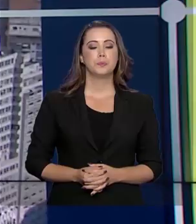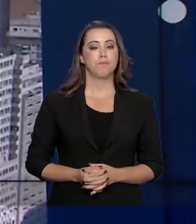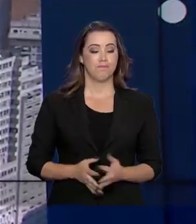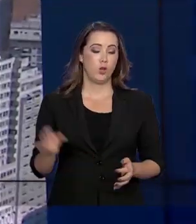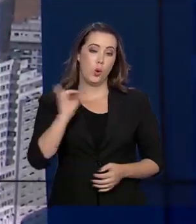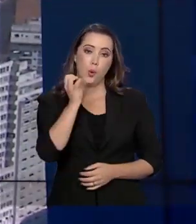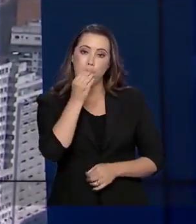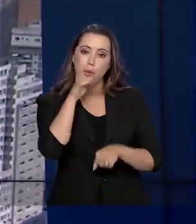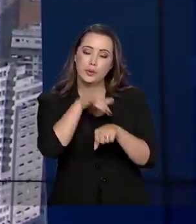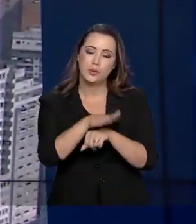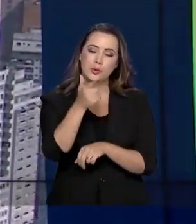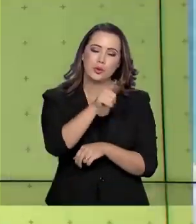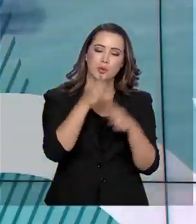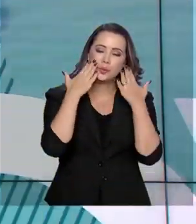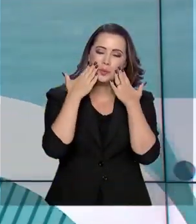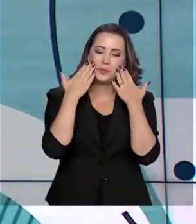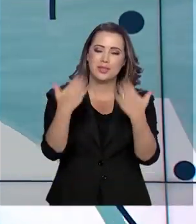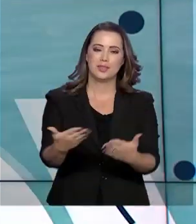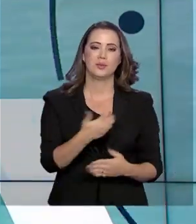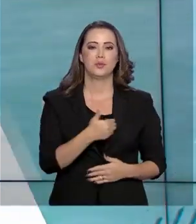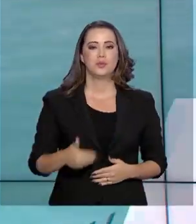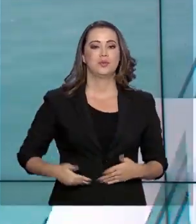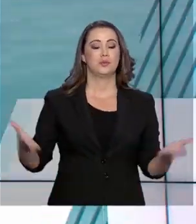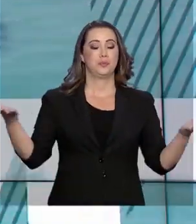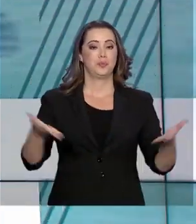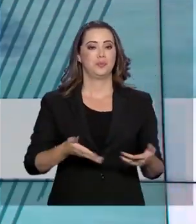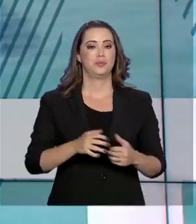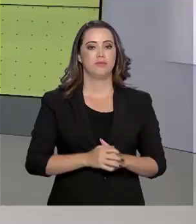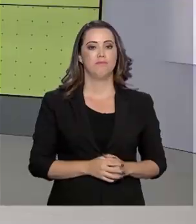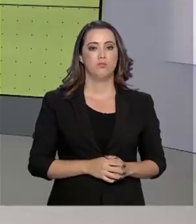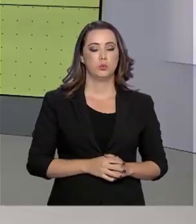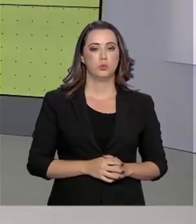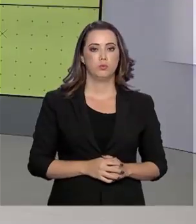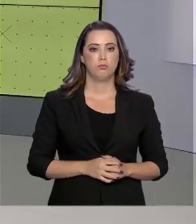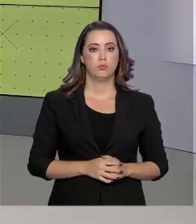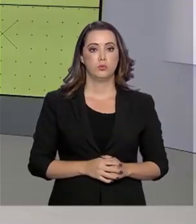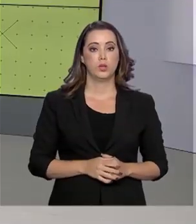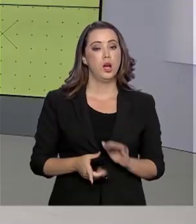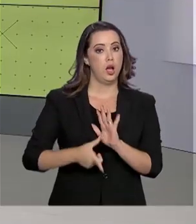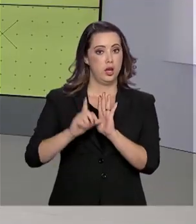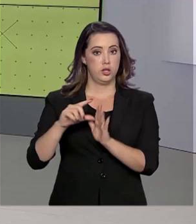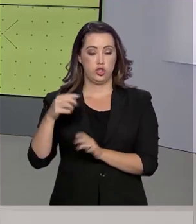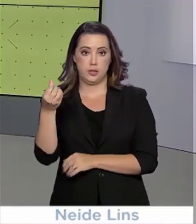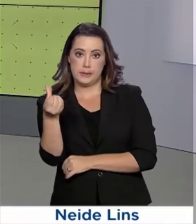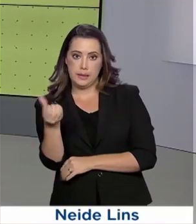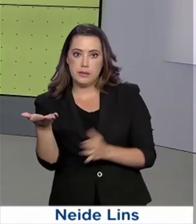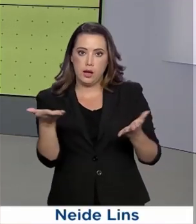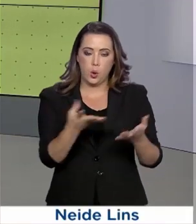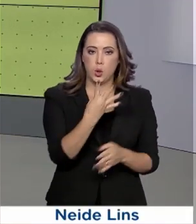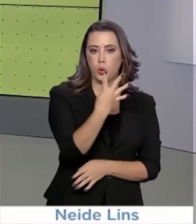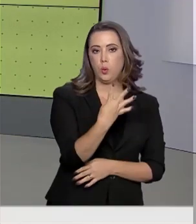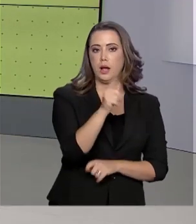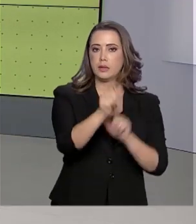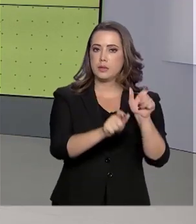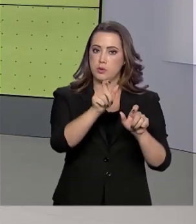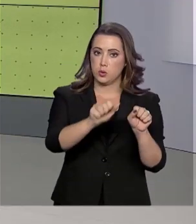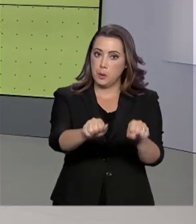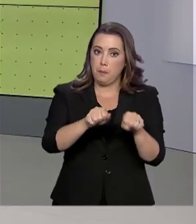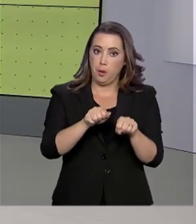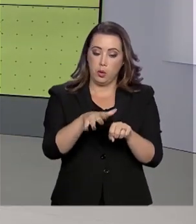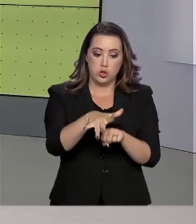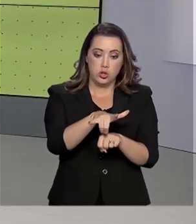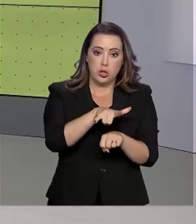Olá, boa noite. Estamos de volta com mais uma edição do Governo Agora. Caiu de seis para quatro o número de casos